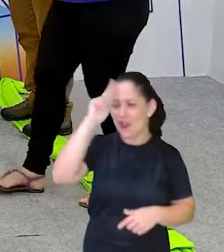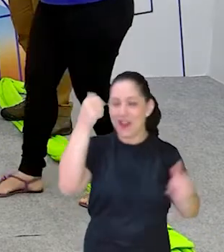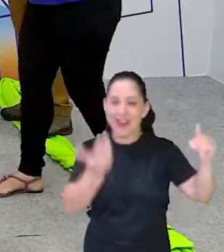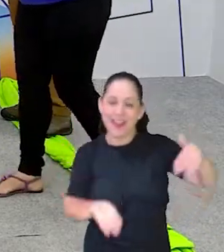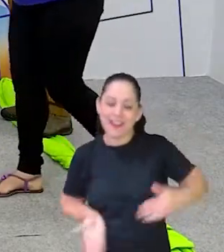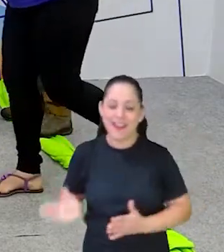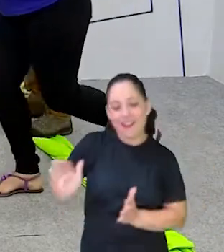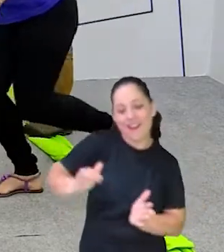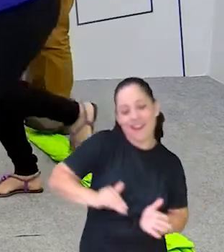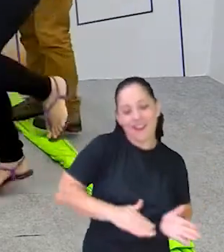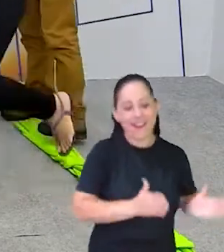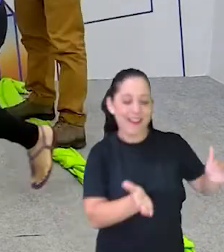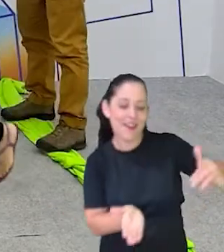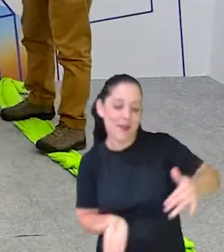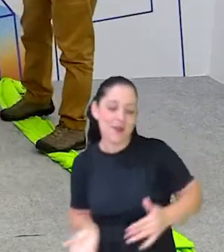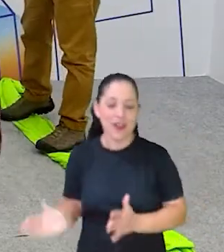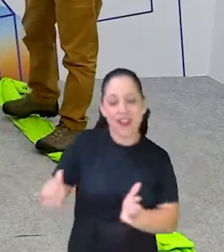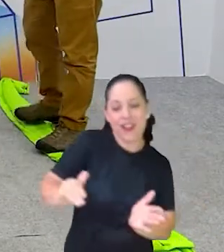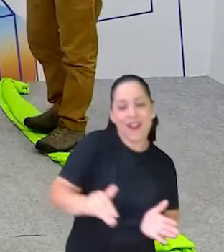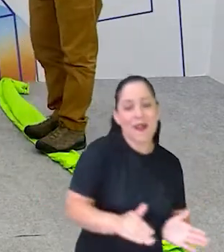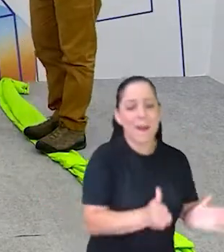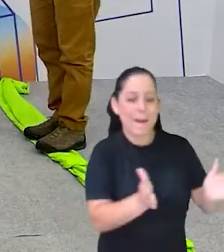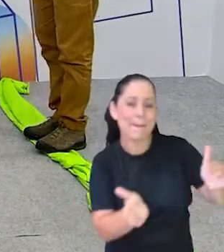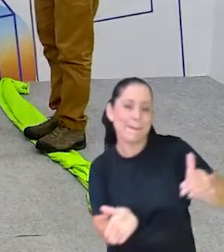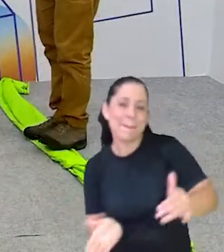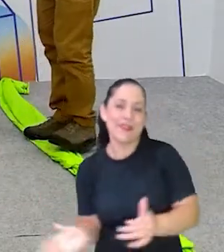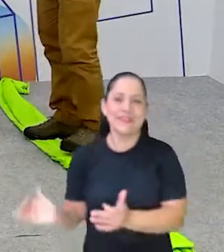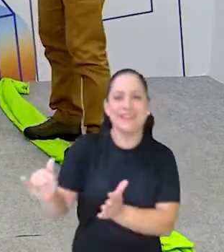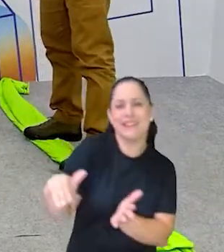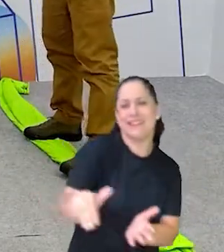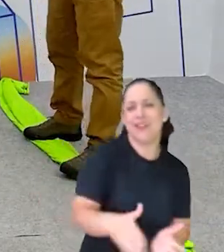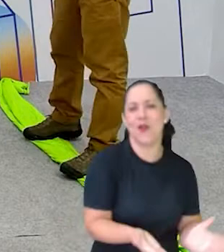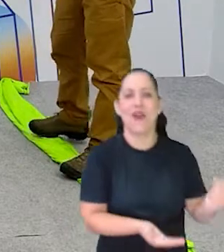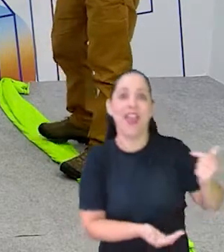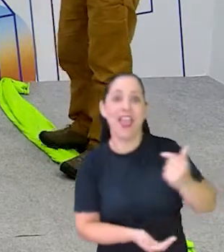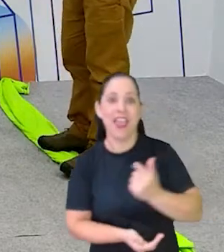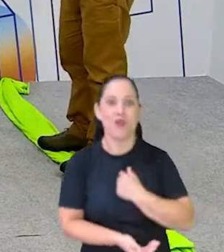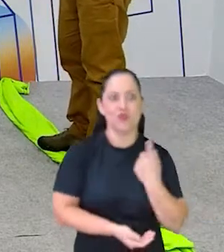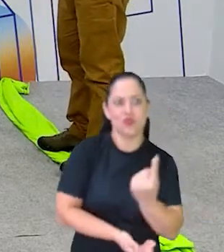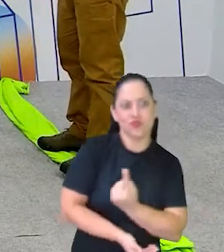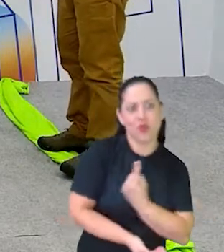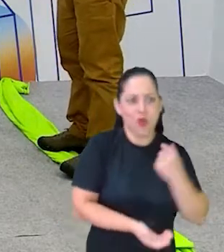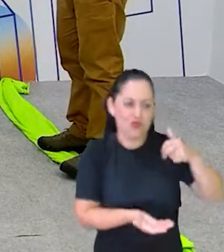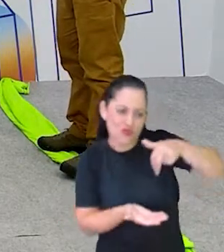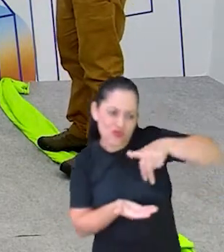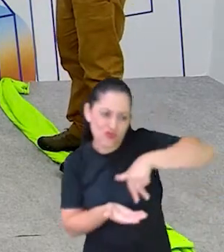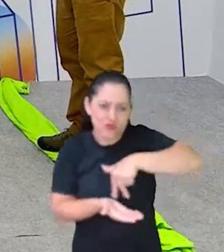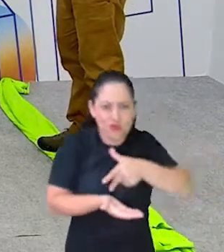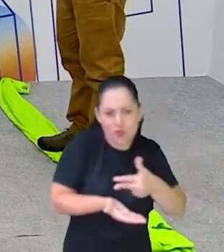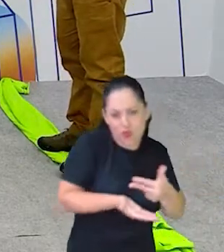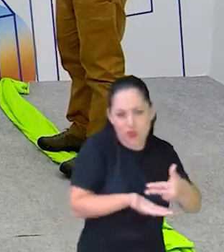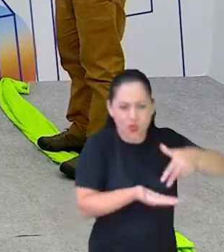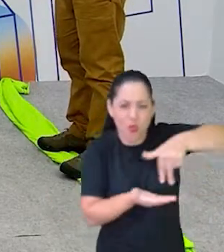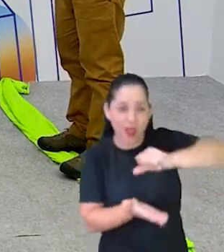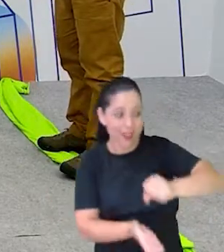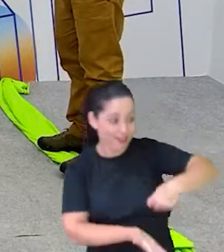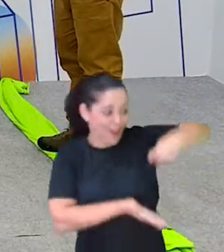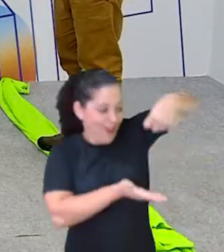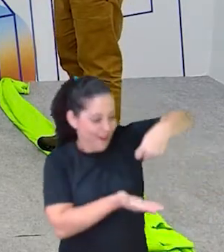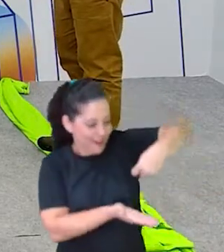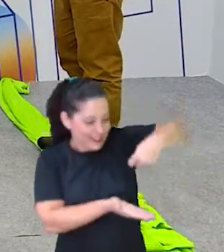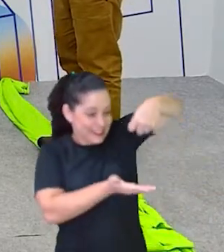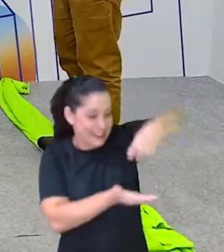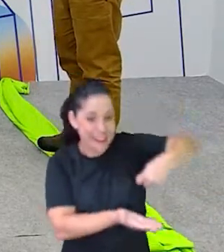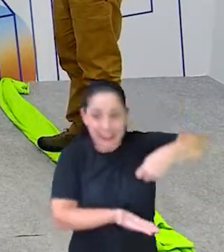Pela estrada fora eu vou bem sozinha. Levar esses doces para